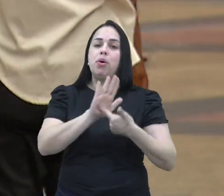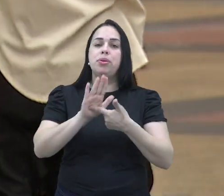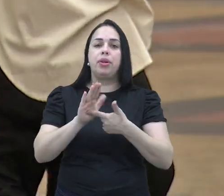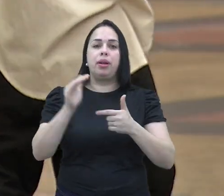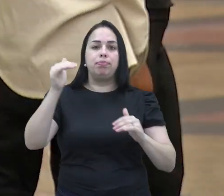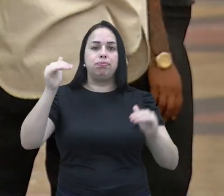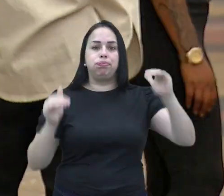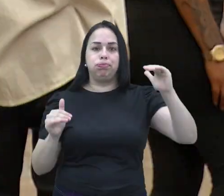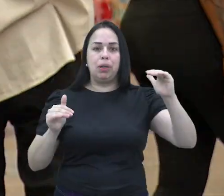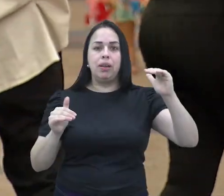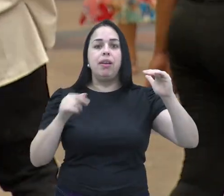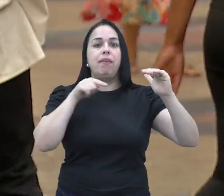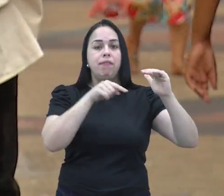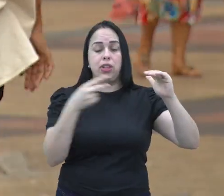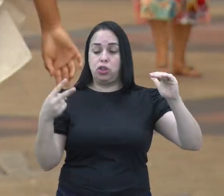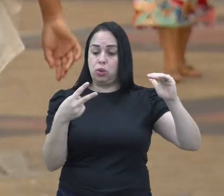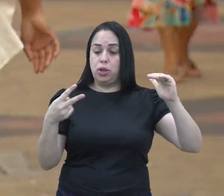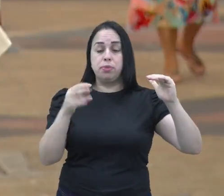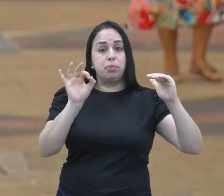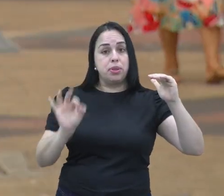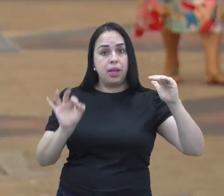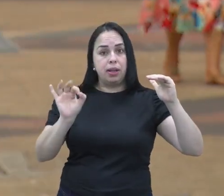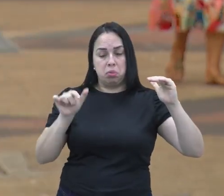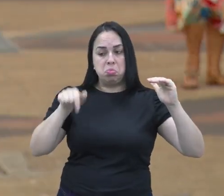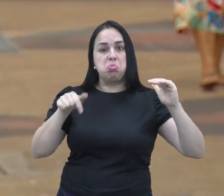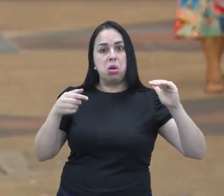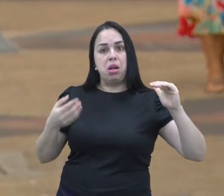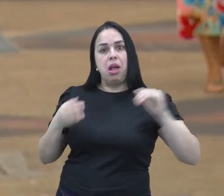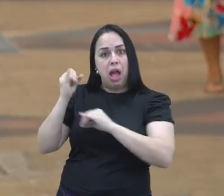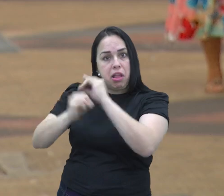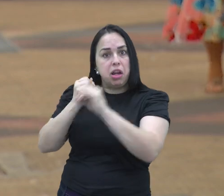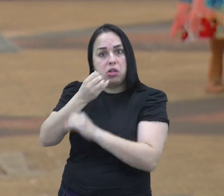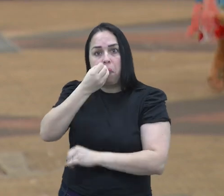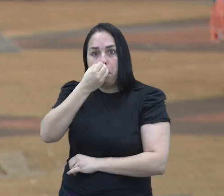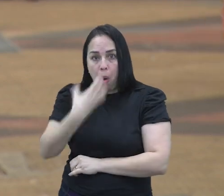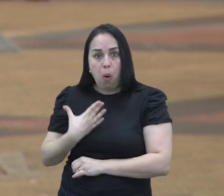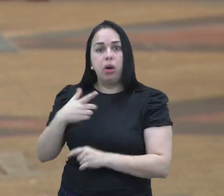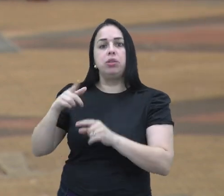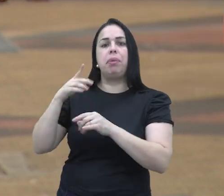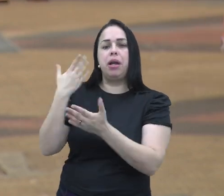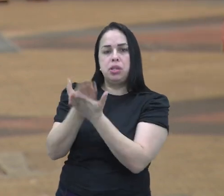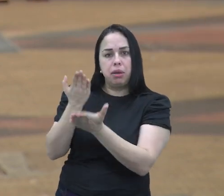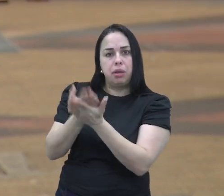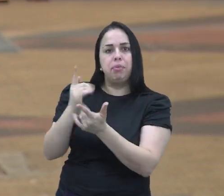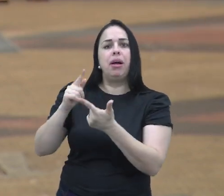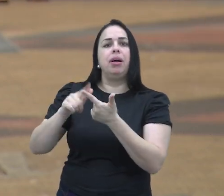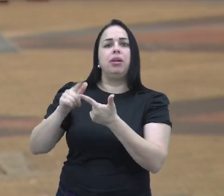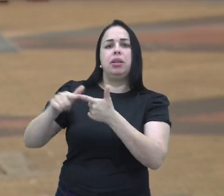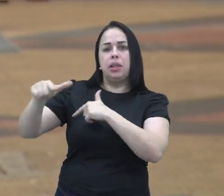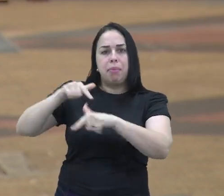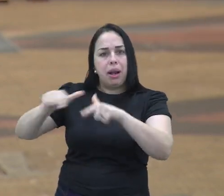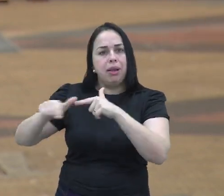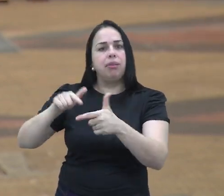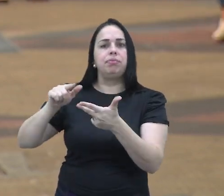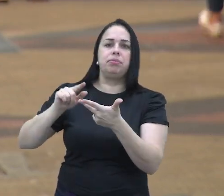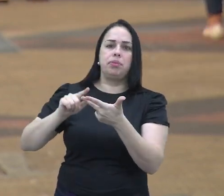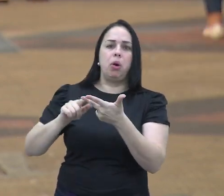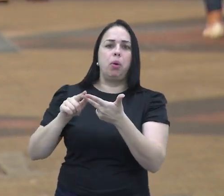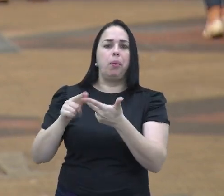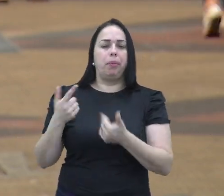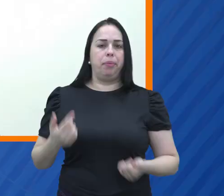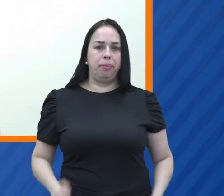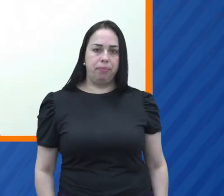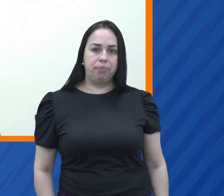igualitário. Apenas 22% desse grupo possui conexão de qualidade para trabalhar, estudar ou acessar serviços